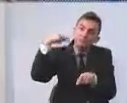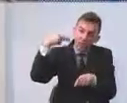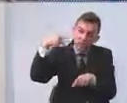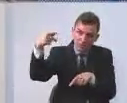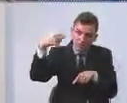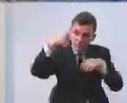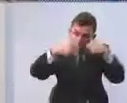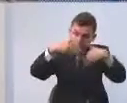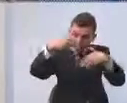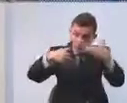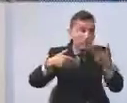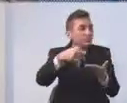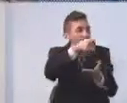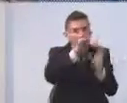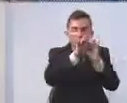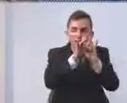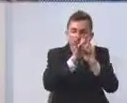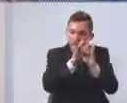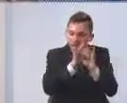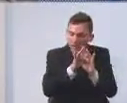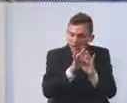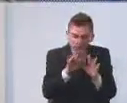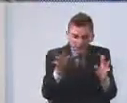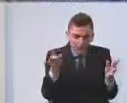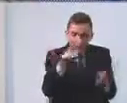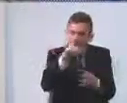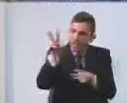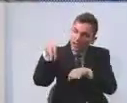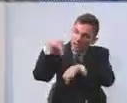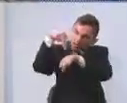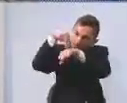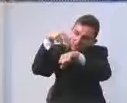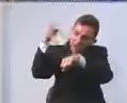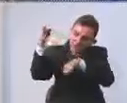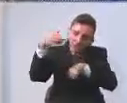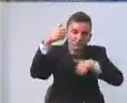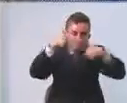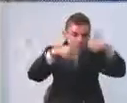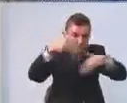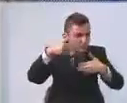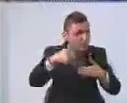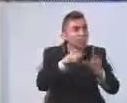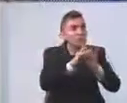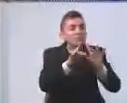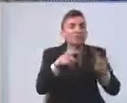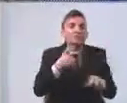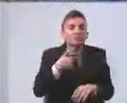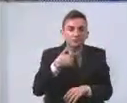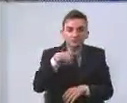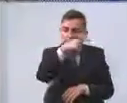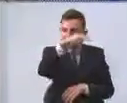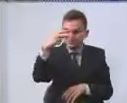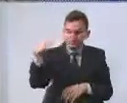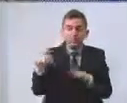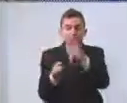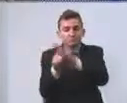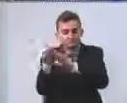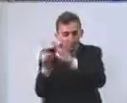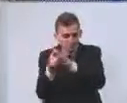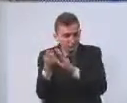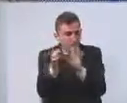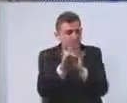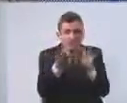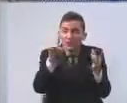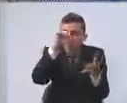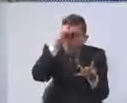pronunciar, as pessoas fiquem à vontade para usar a tribuna, se for assim, do desejo de cada um, fazer questionamento, perguntar,